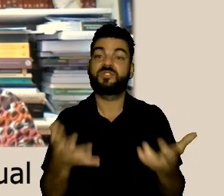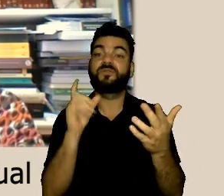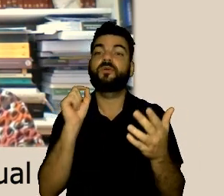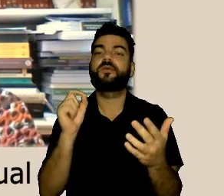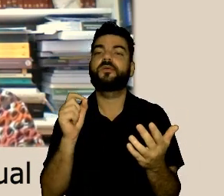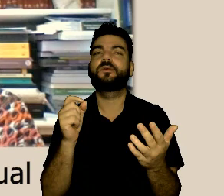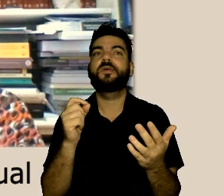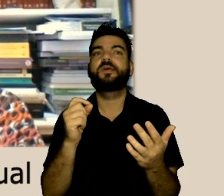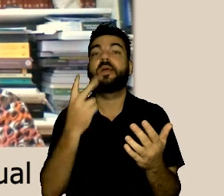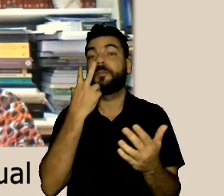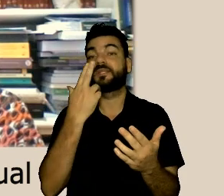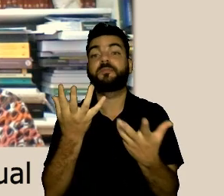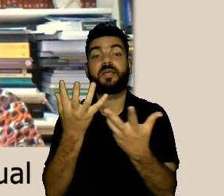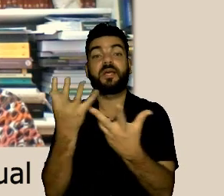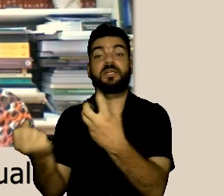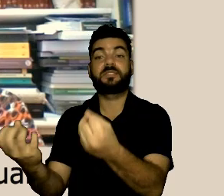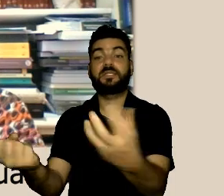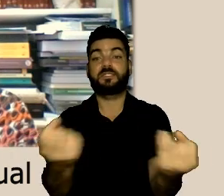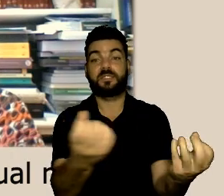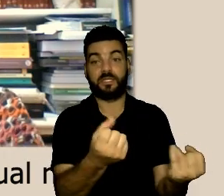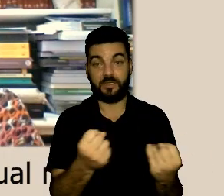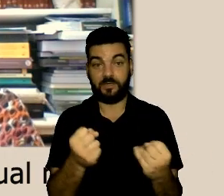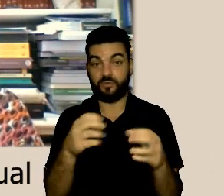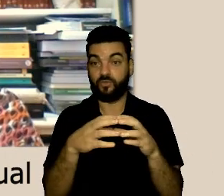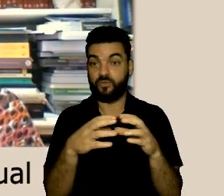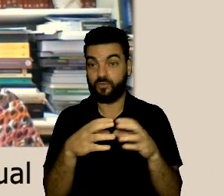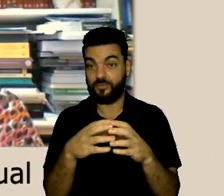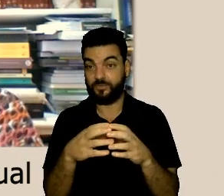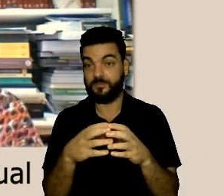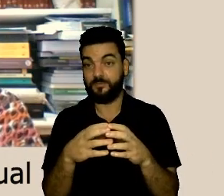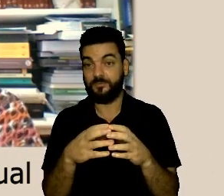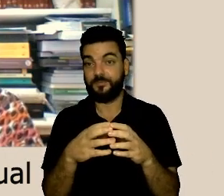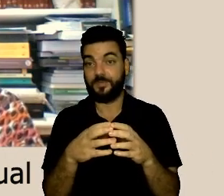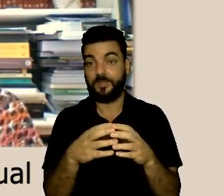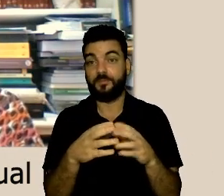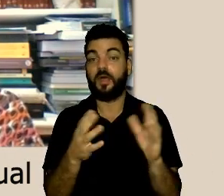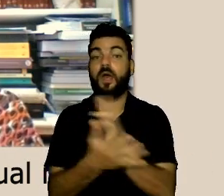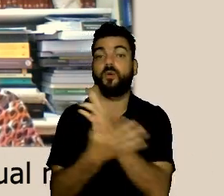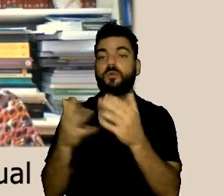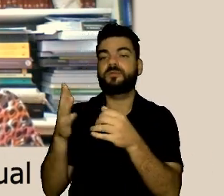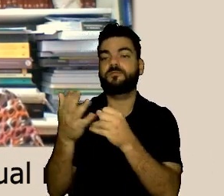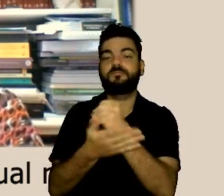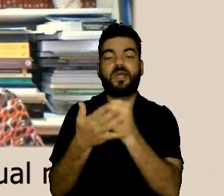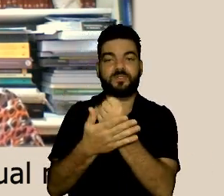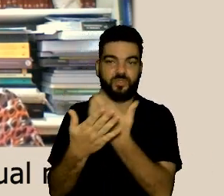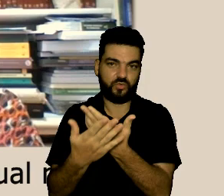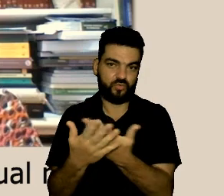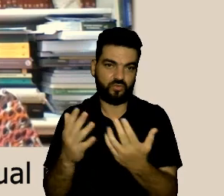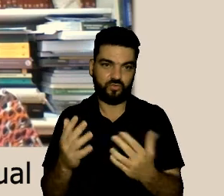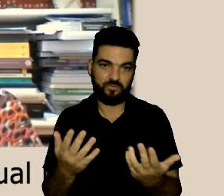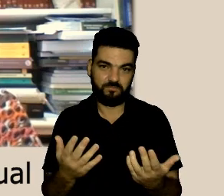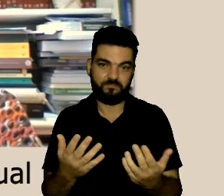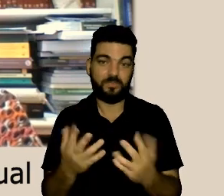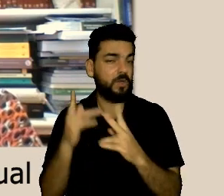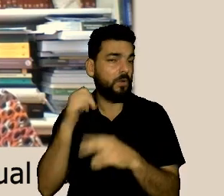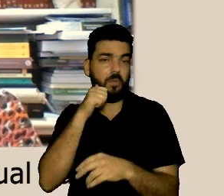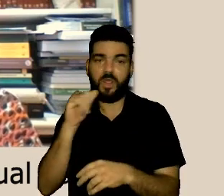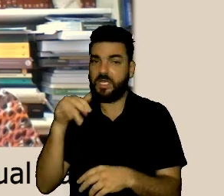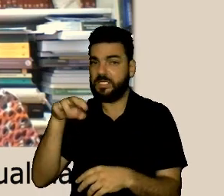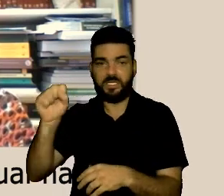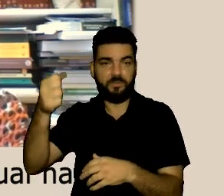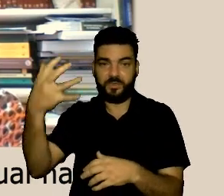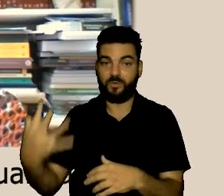quando nós lançamos o movimento nós lançamos vamos dizer assim adesão da organização